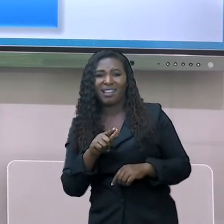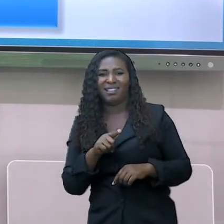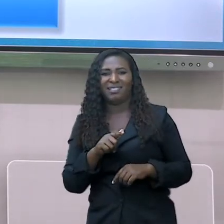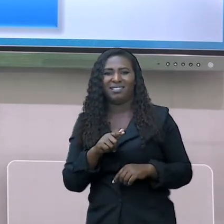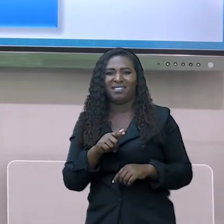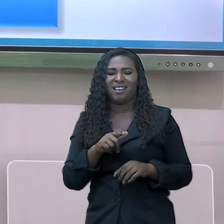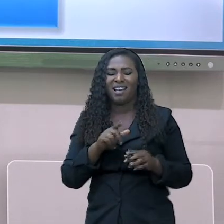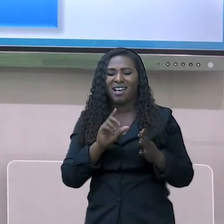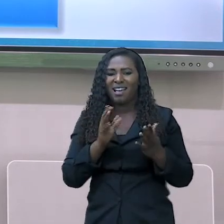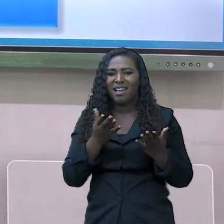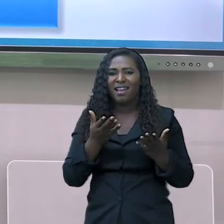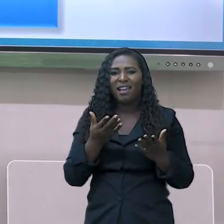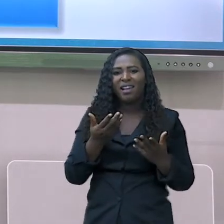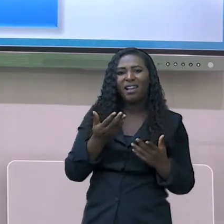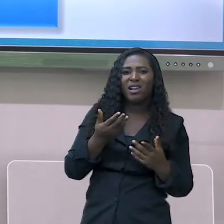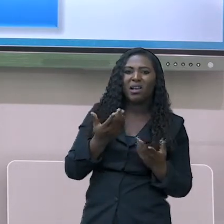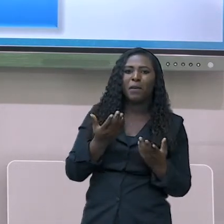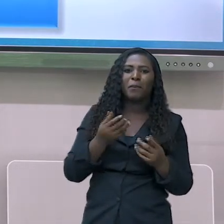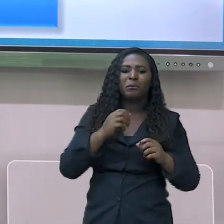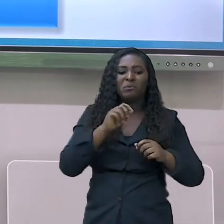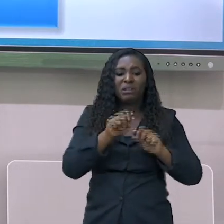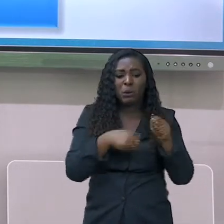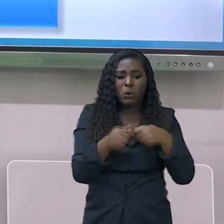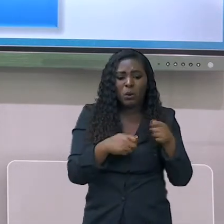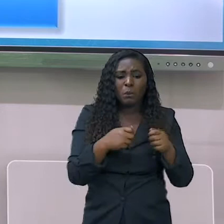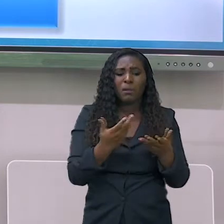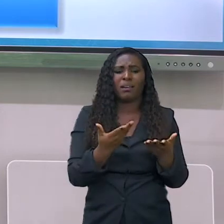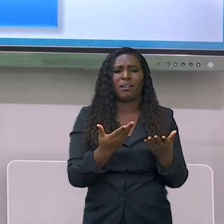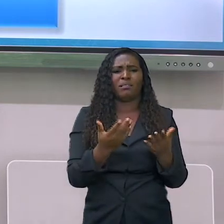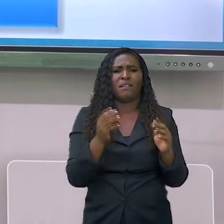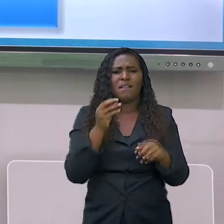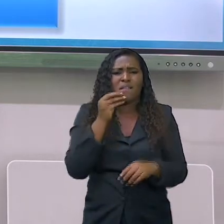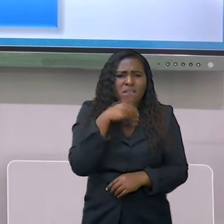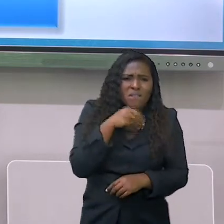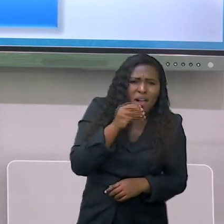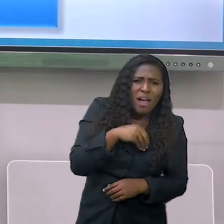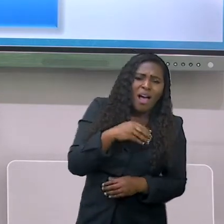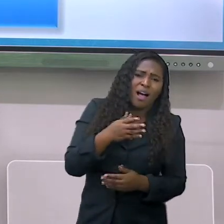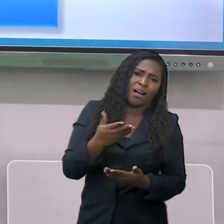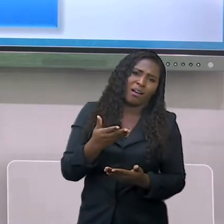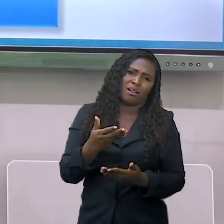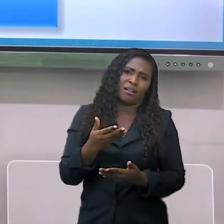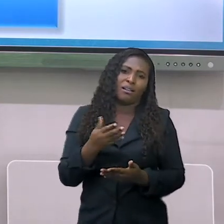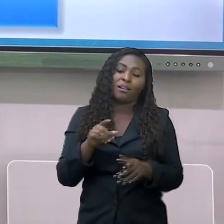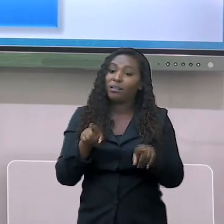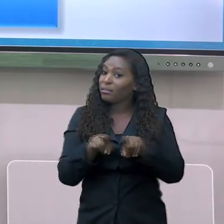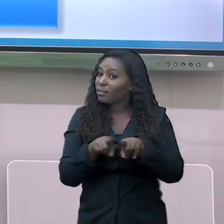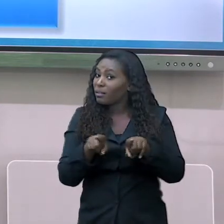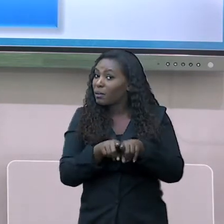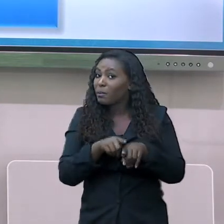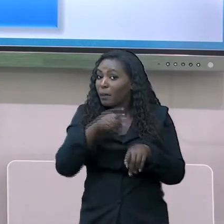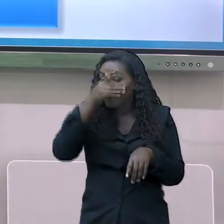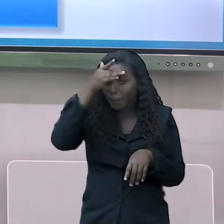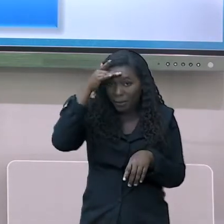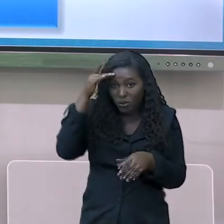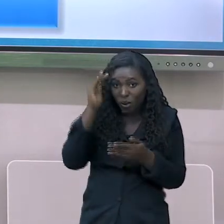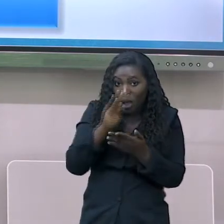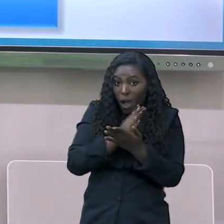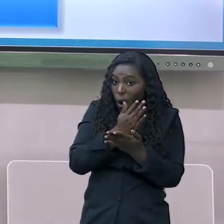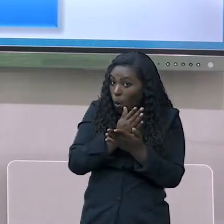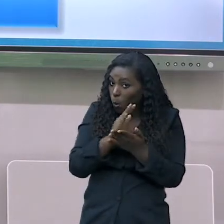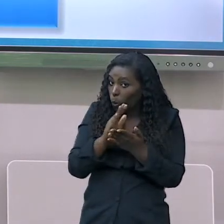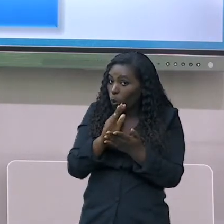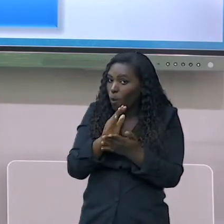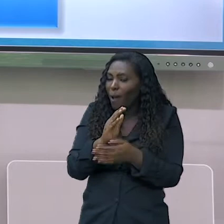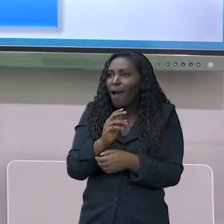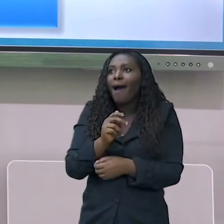Sem falar que muitas pessoas aqui, no Afeganistão, ainda vivem